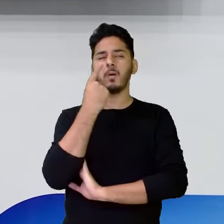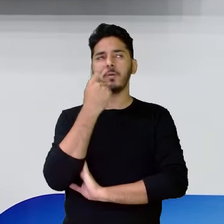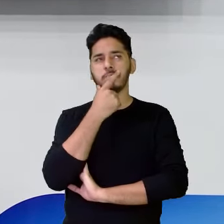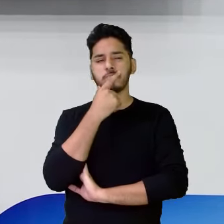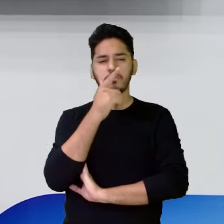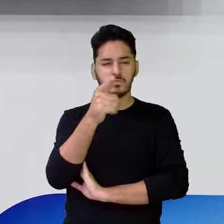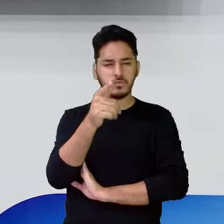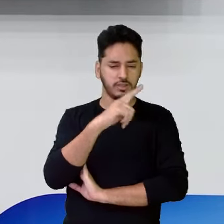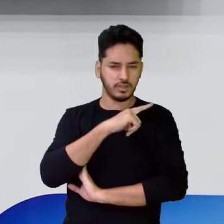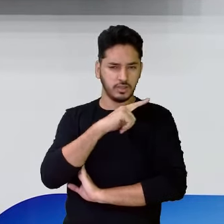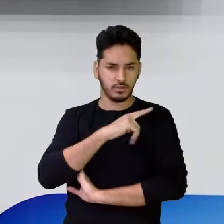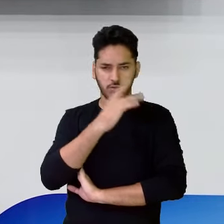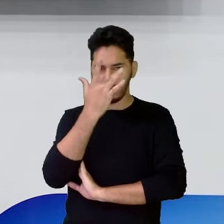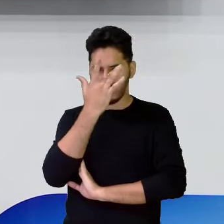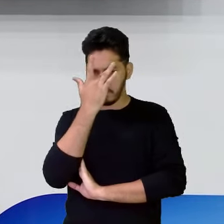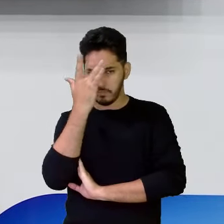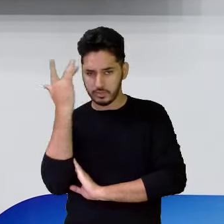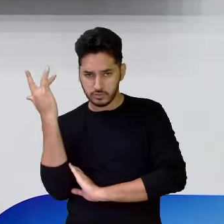você tem alguém,